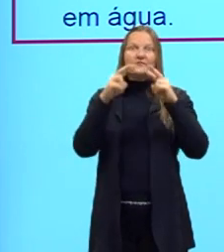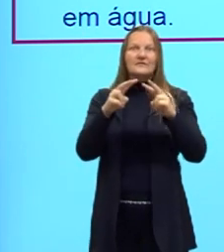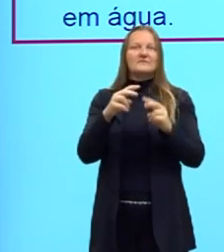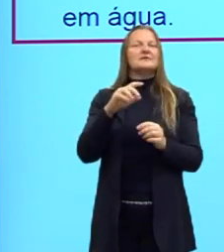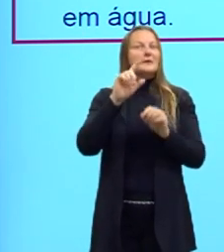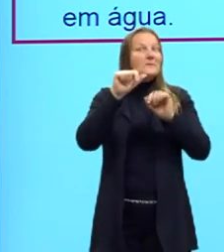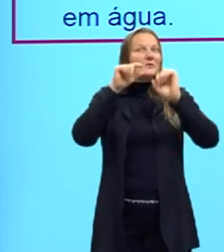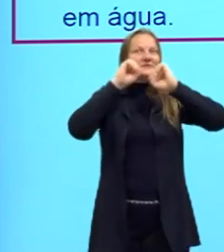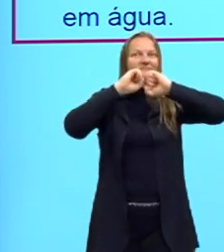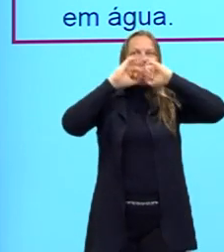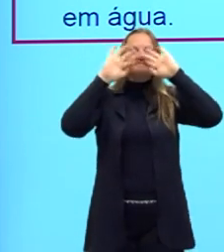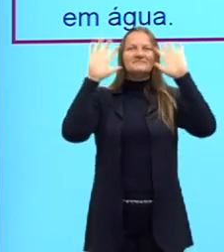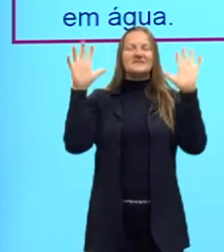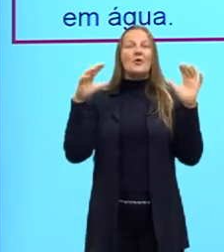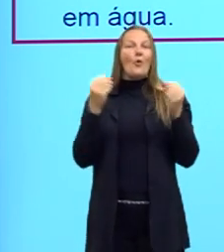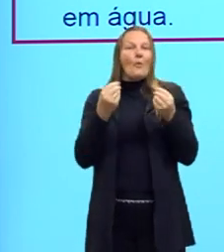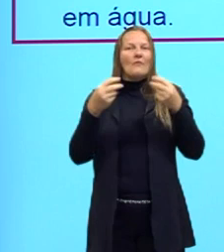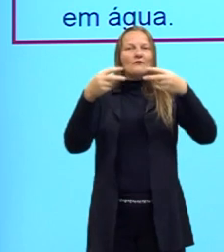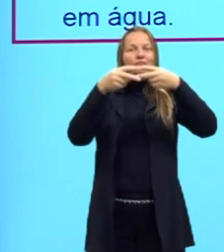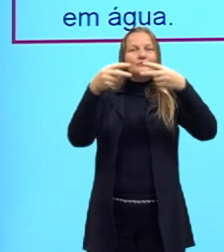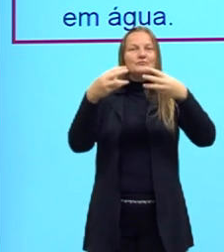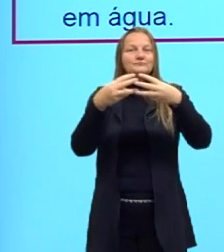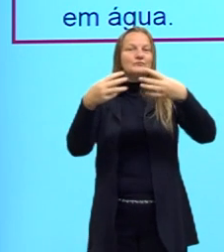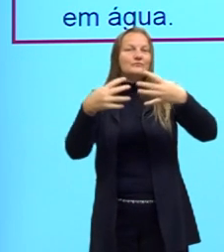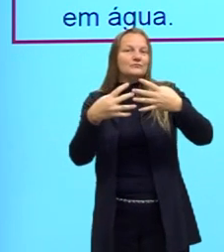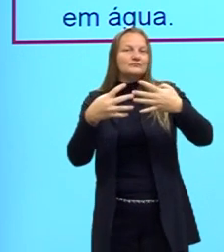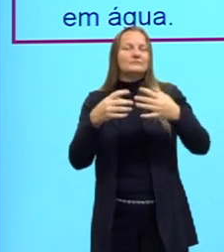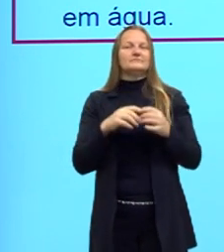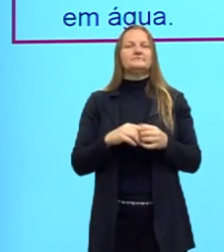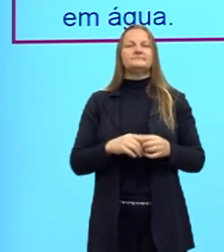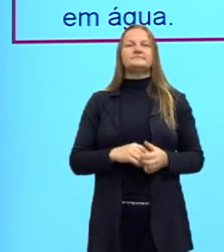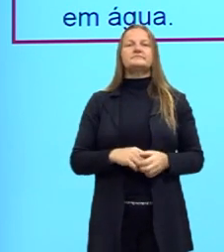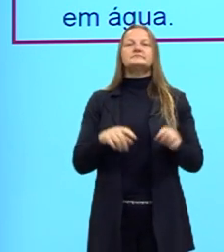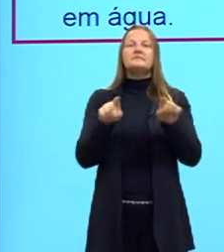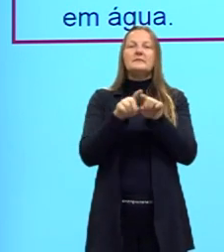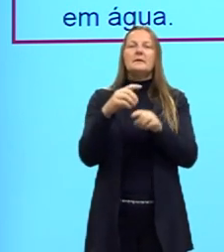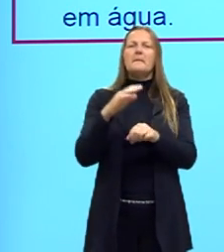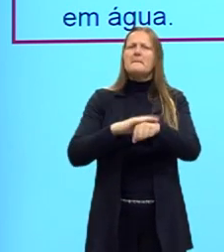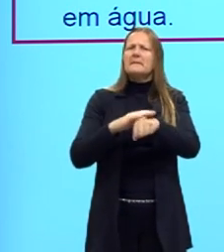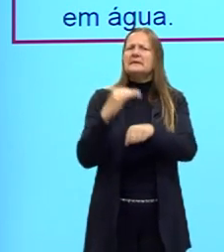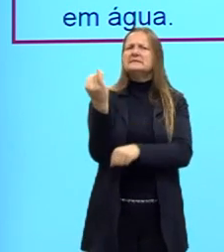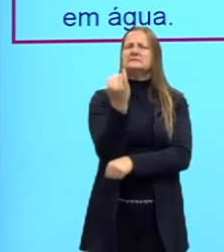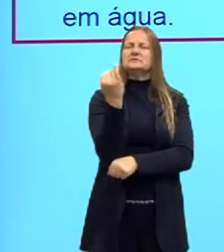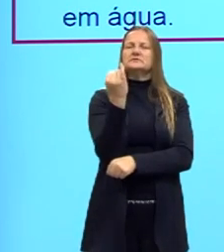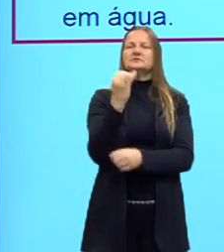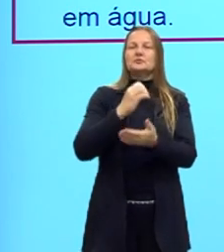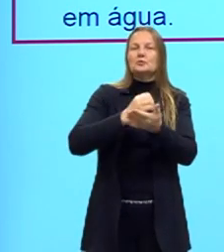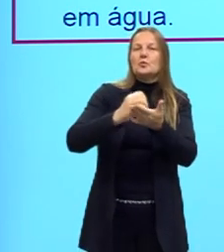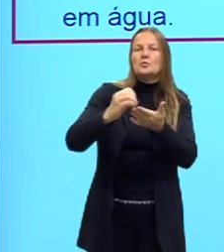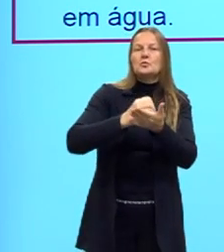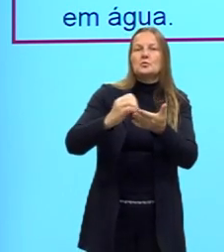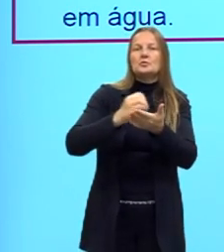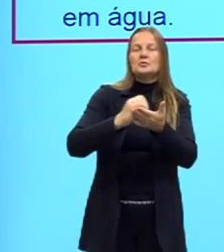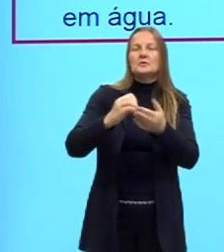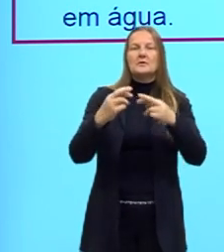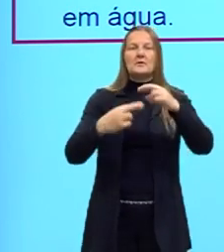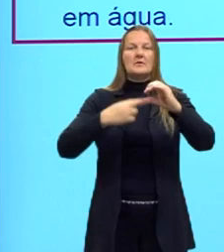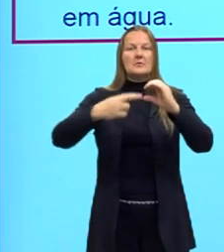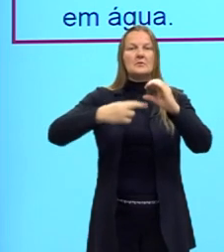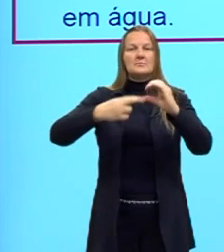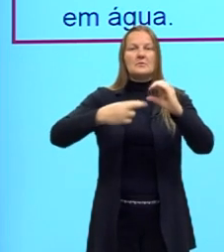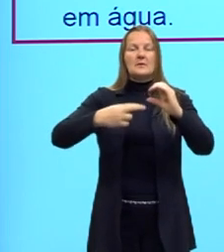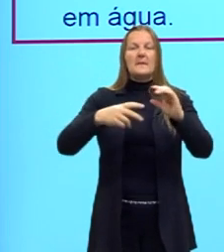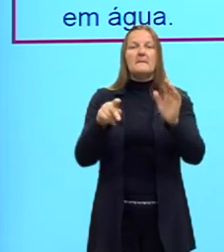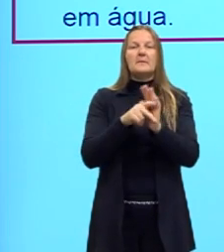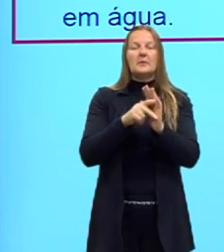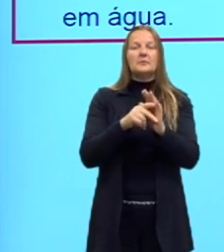entender direitinho essas ligações. E também a principal reação orgânica dos ácidos é quando eles reagem